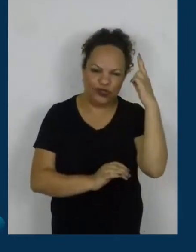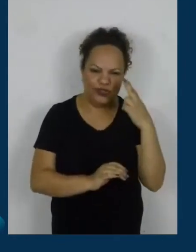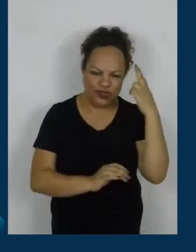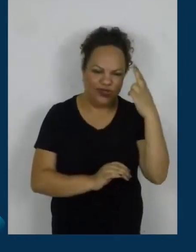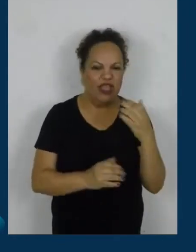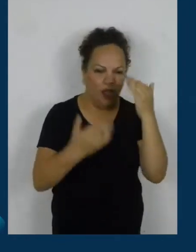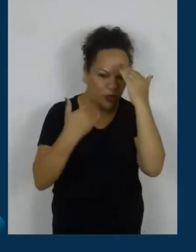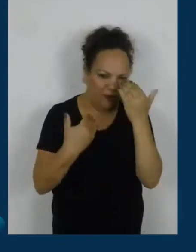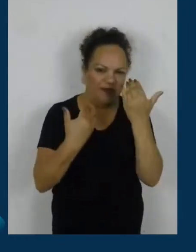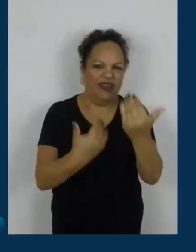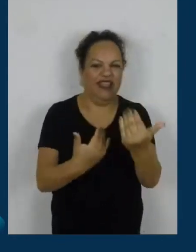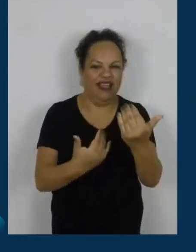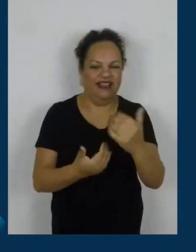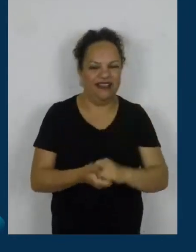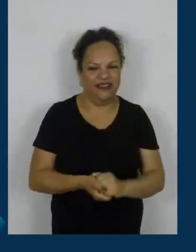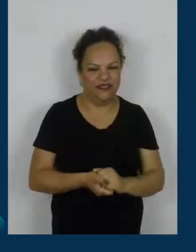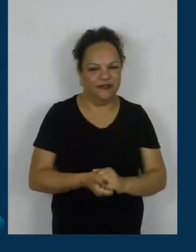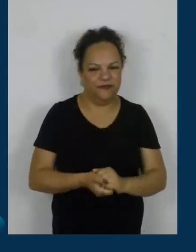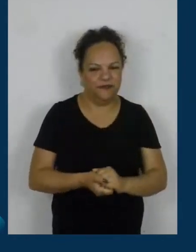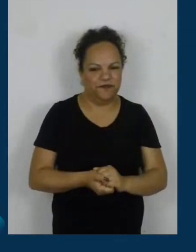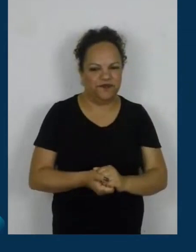Fica aqui, que a gente vai tirar uma foto,